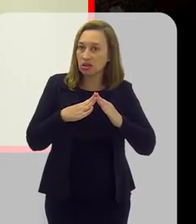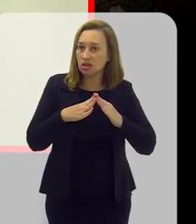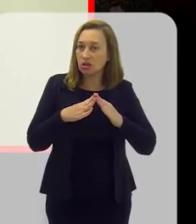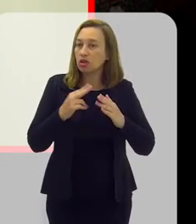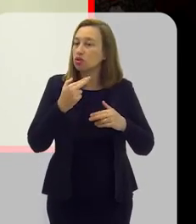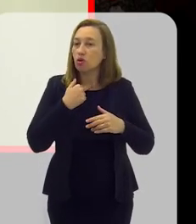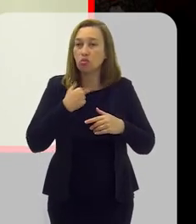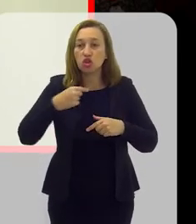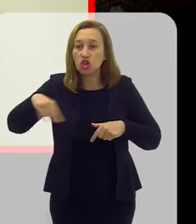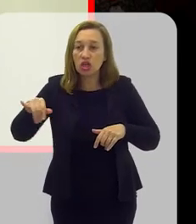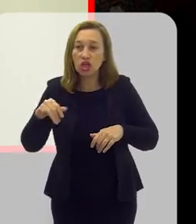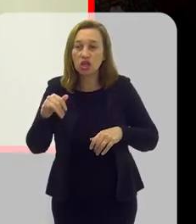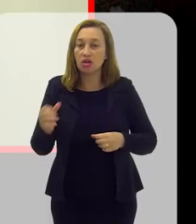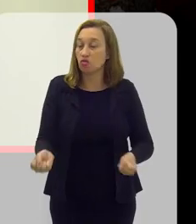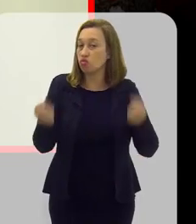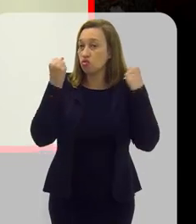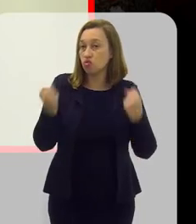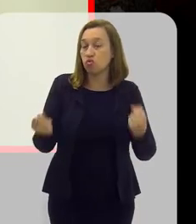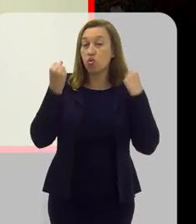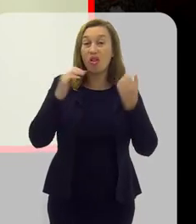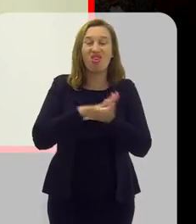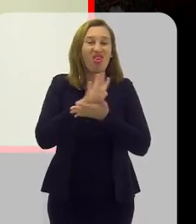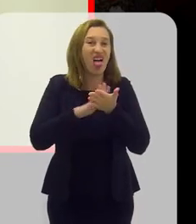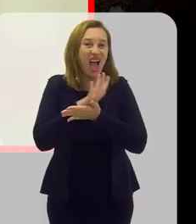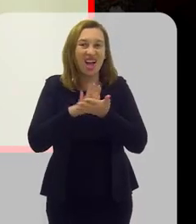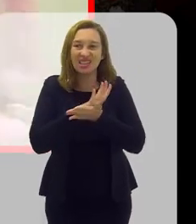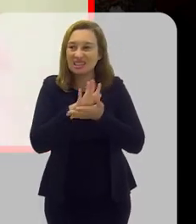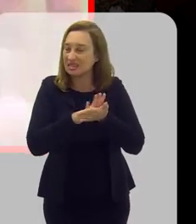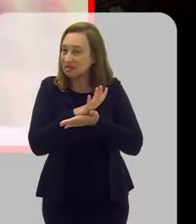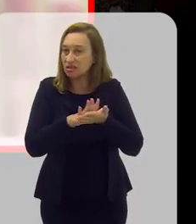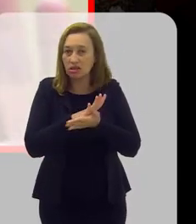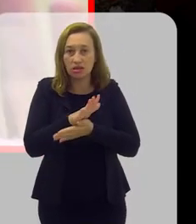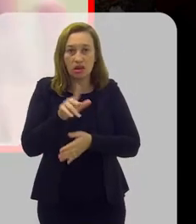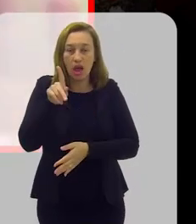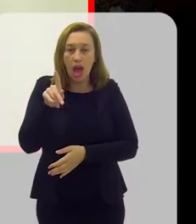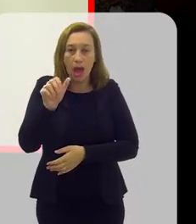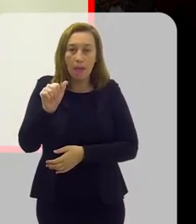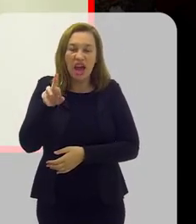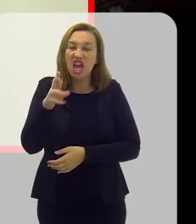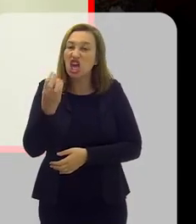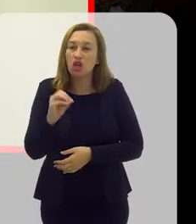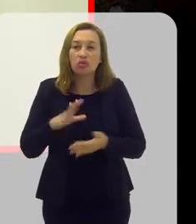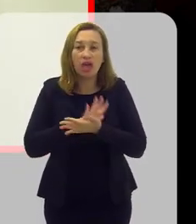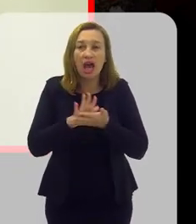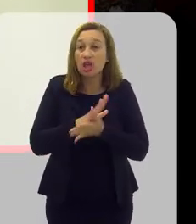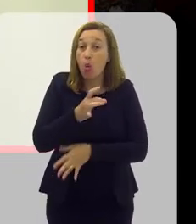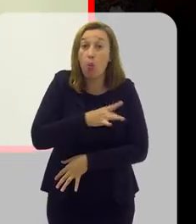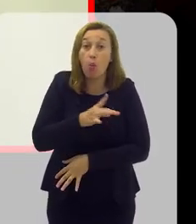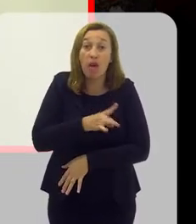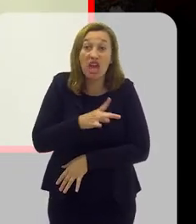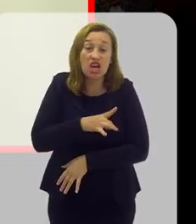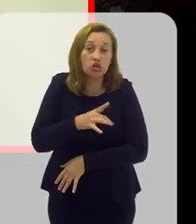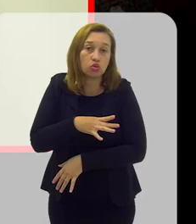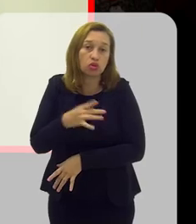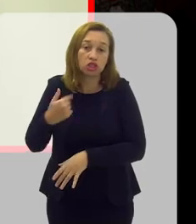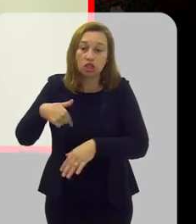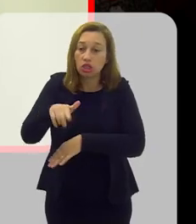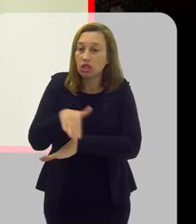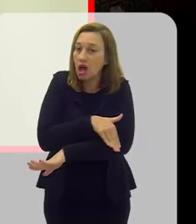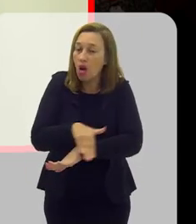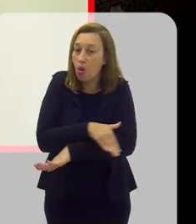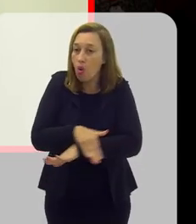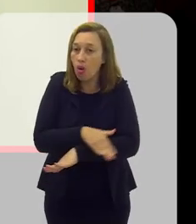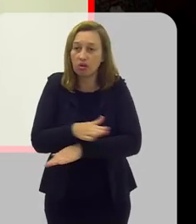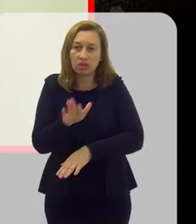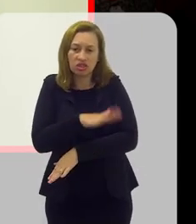não podiam nem ir no parquinho, eu tive pais que as crianças não podiam ir no parquinho, né? O medo preponderou